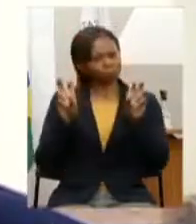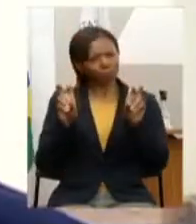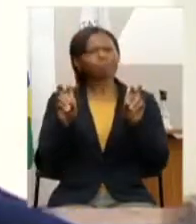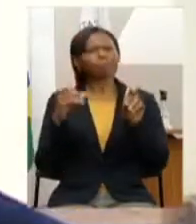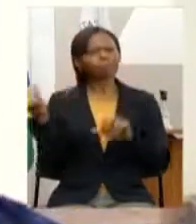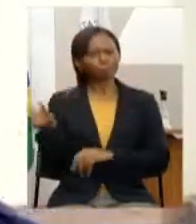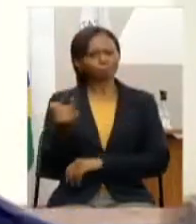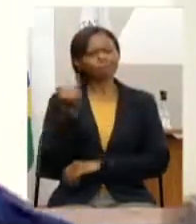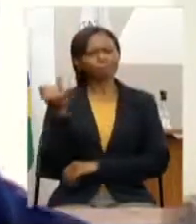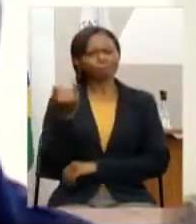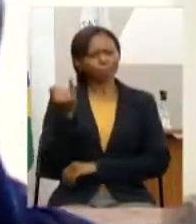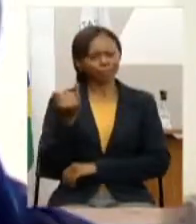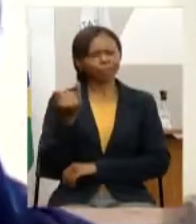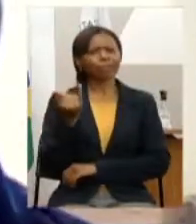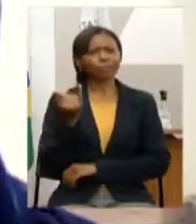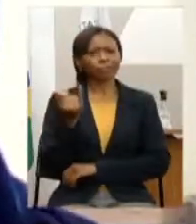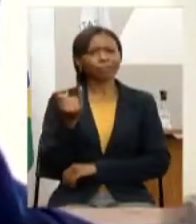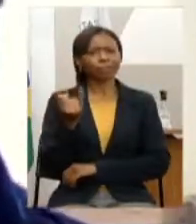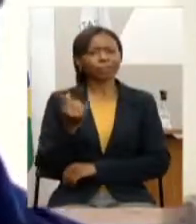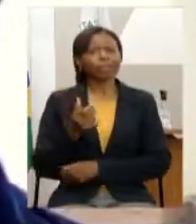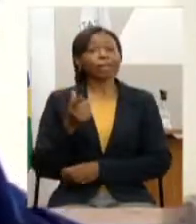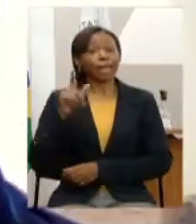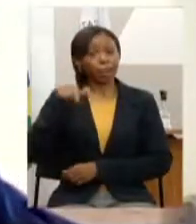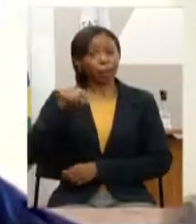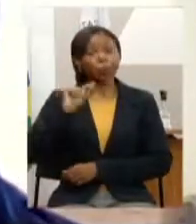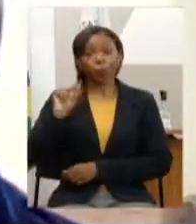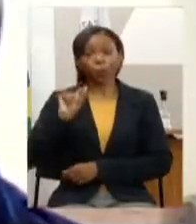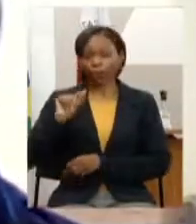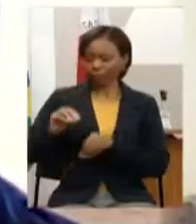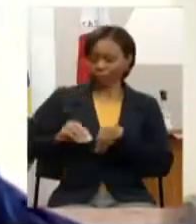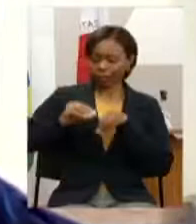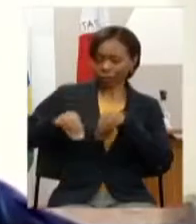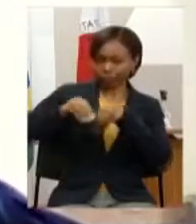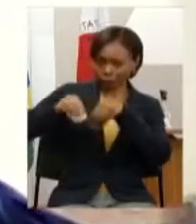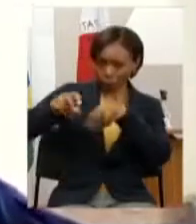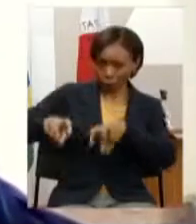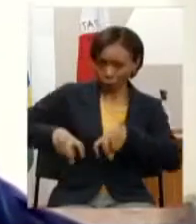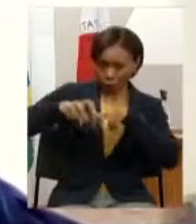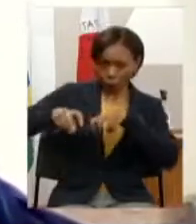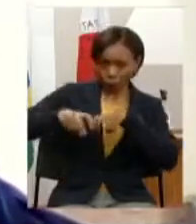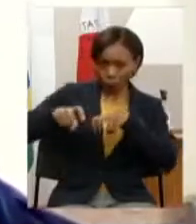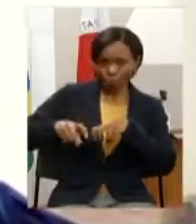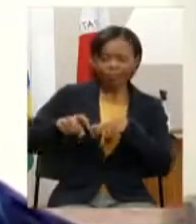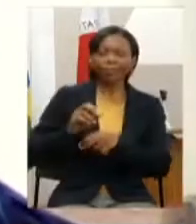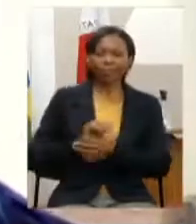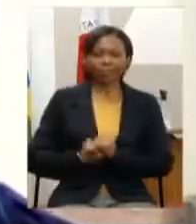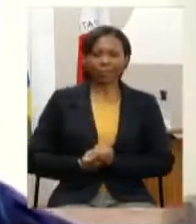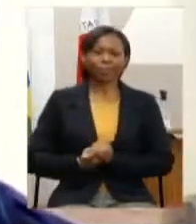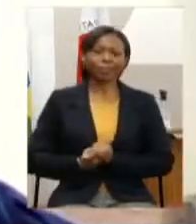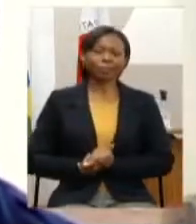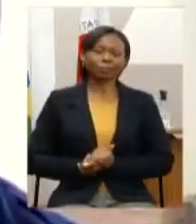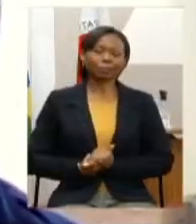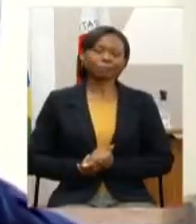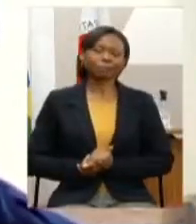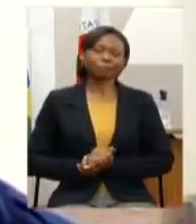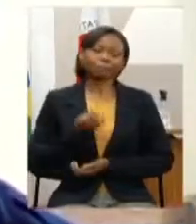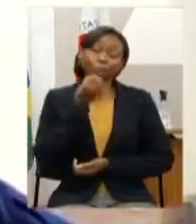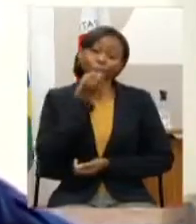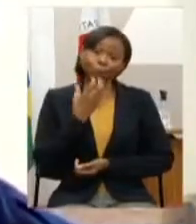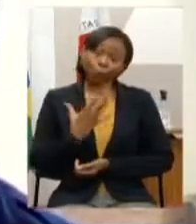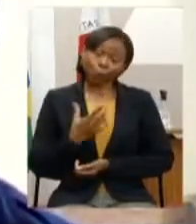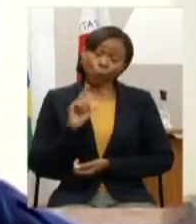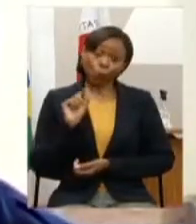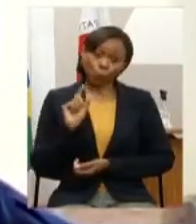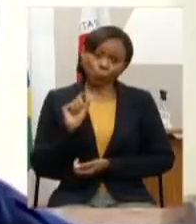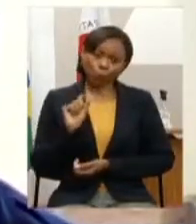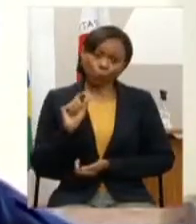importante que é o da agricultura por isso da região da nossa sujeição bom o relato